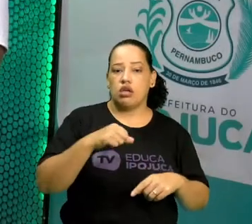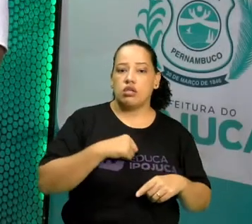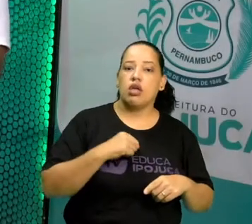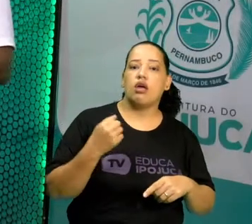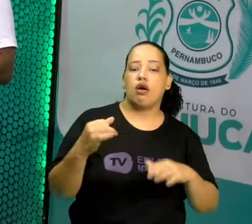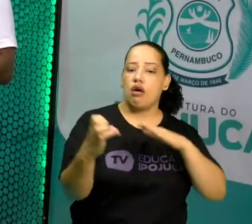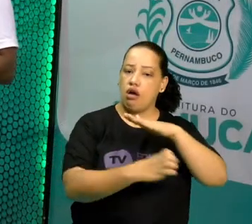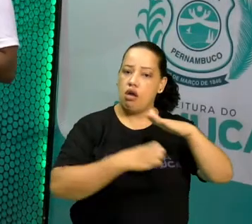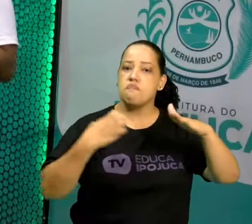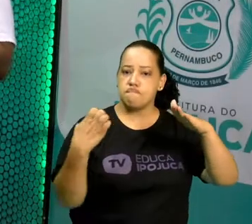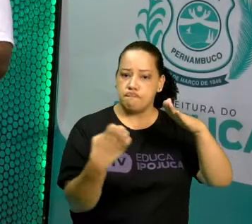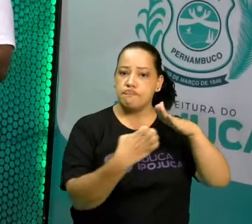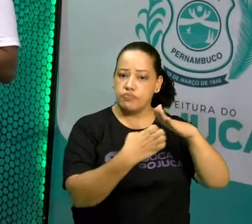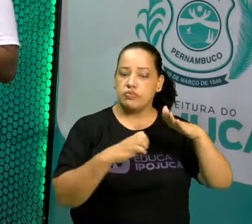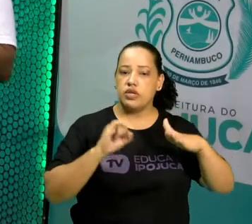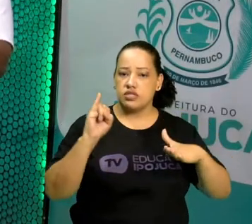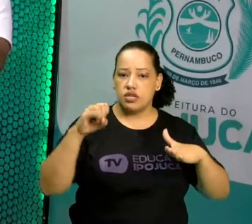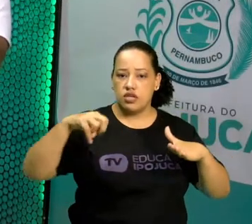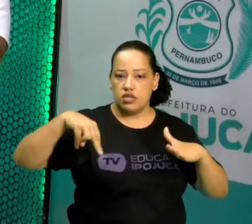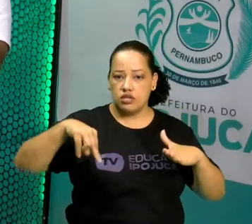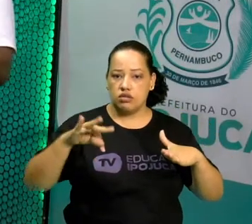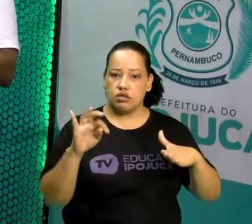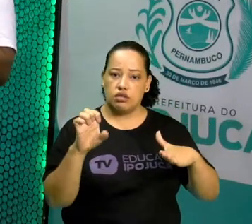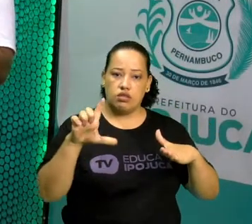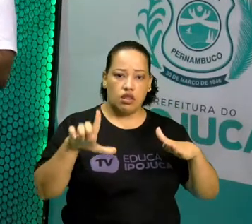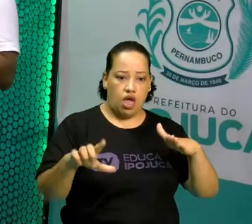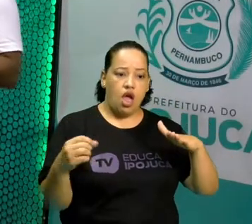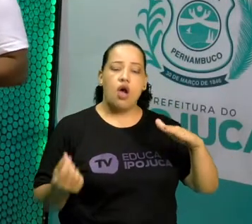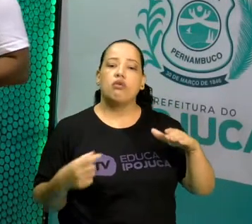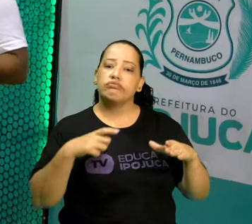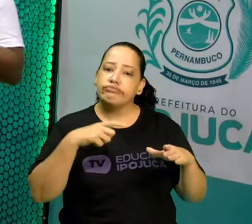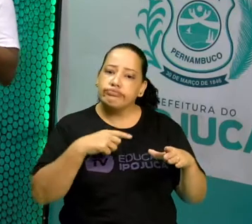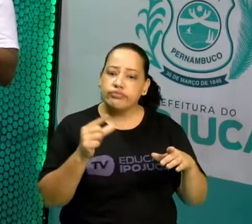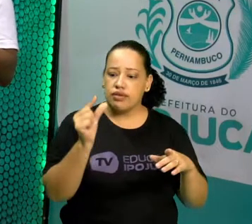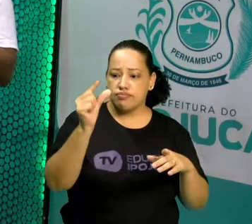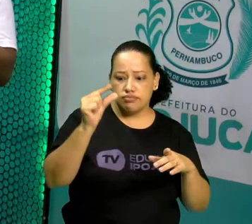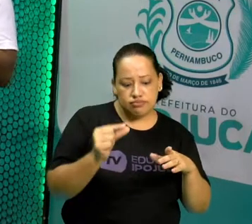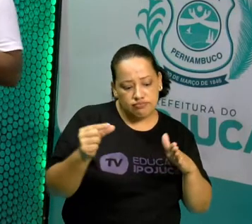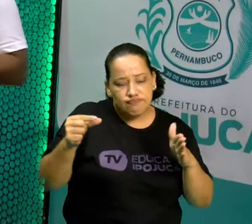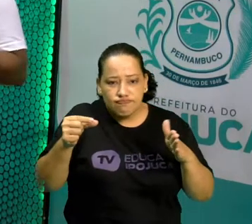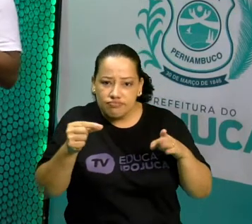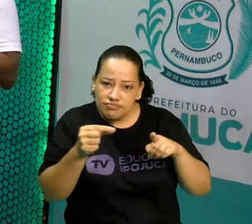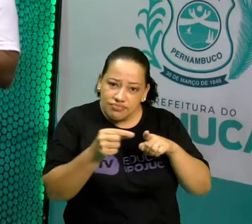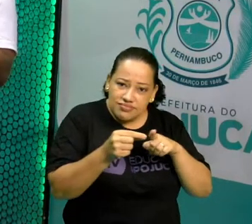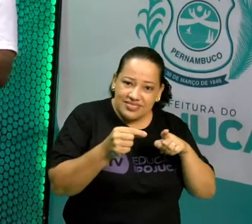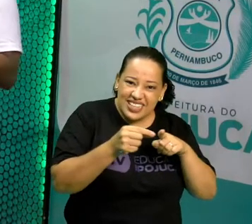empresa de processadores, produz um nanochip de 0